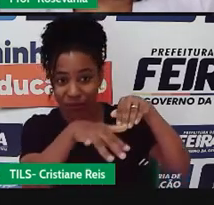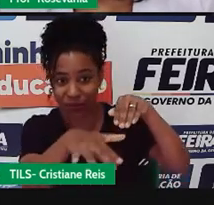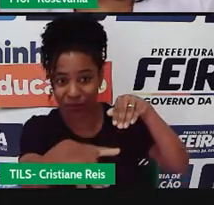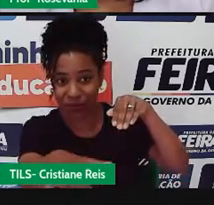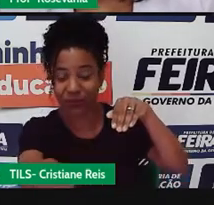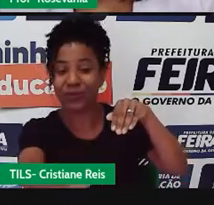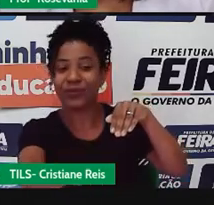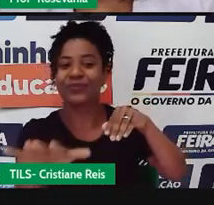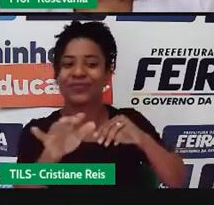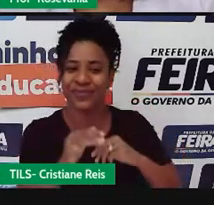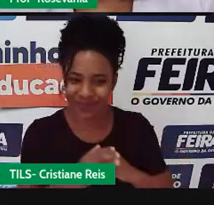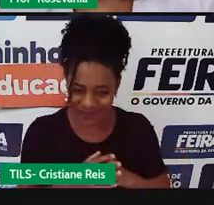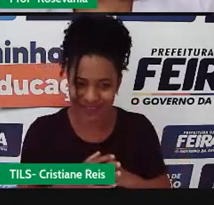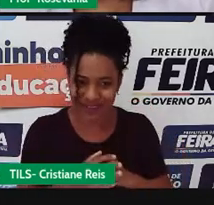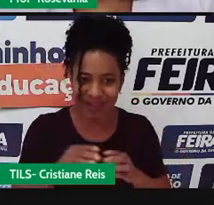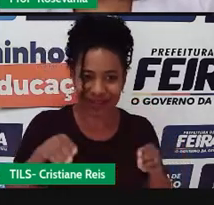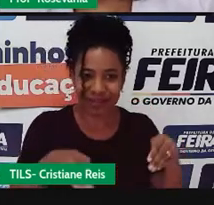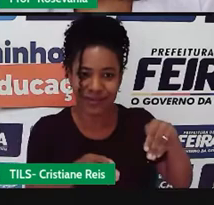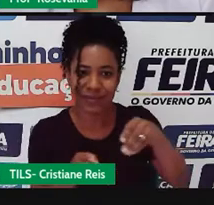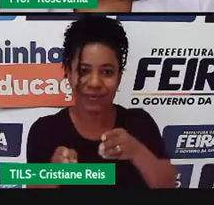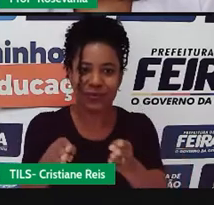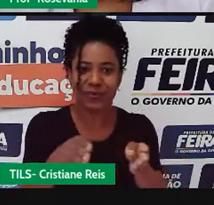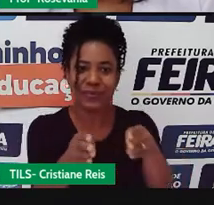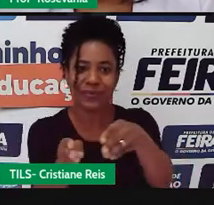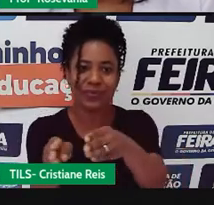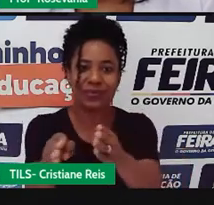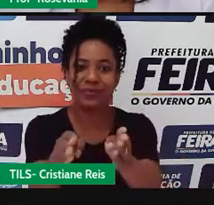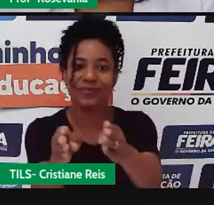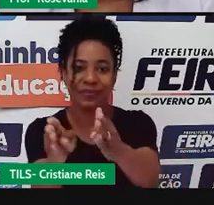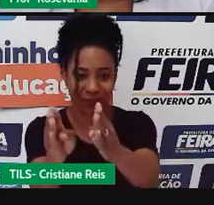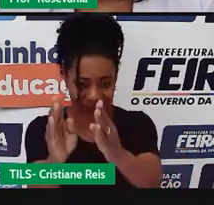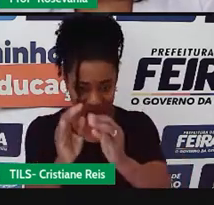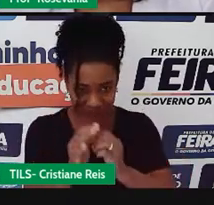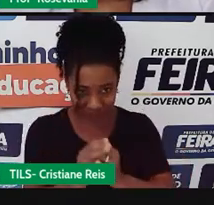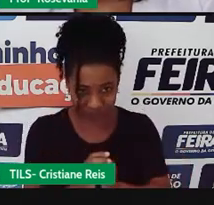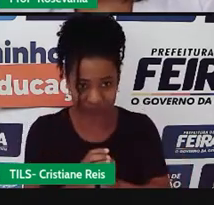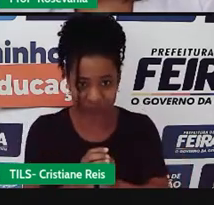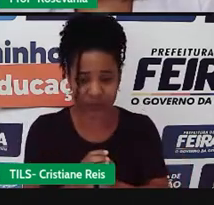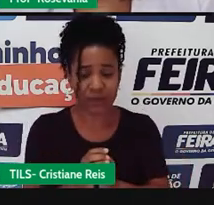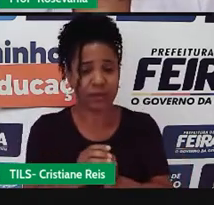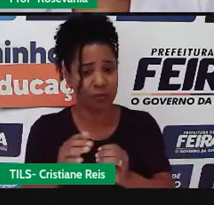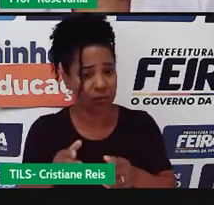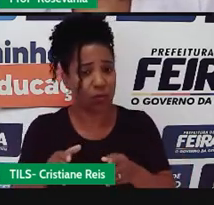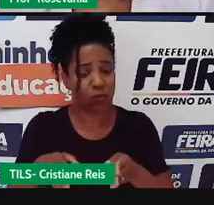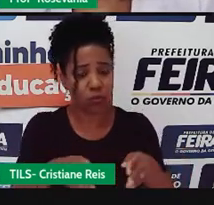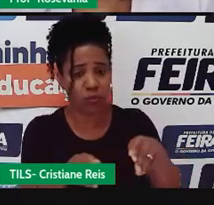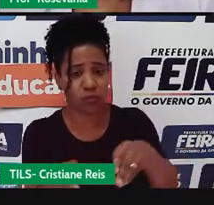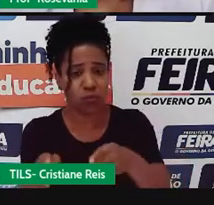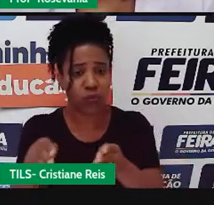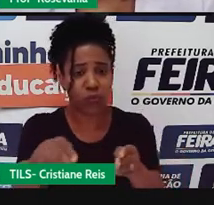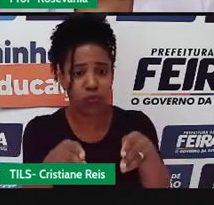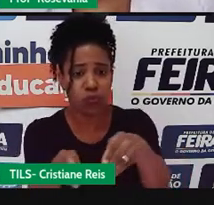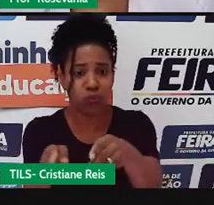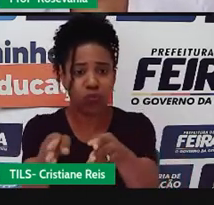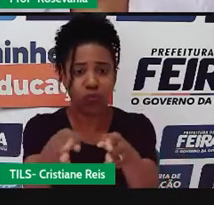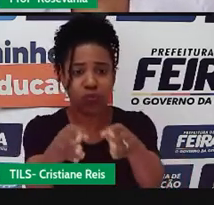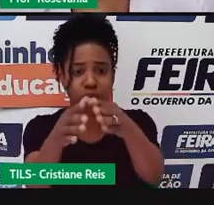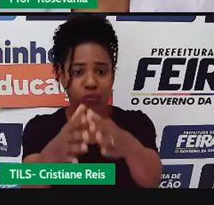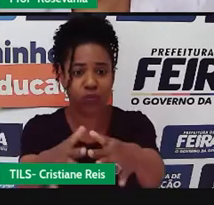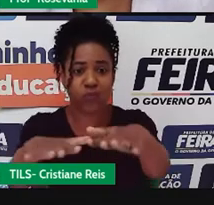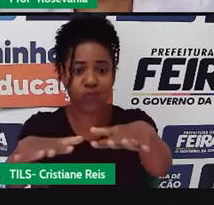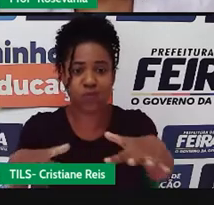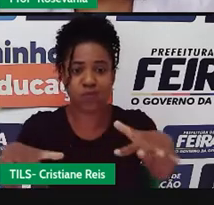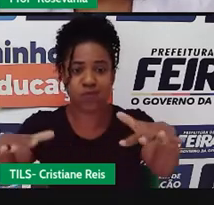lá seguindo esse espacinho que a gente chama de leito, né? Ou curso do rio. E ele é alimentado